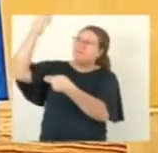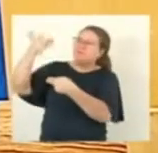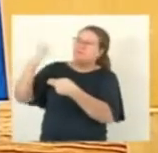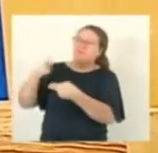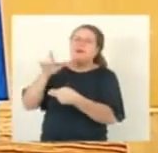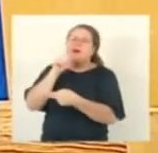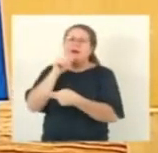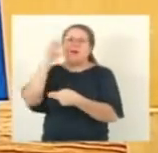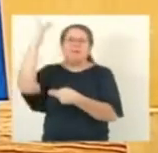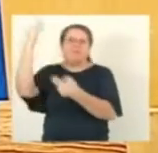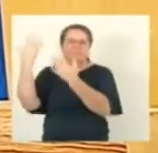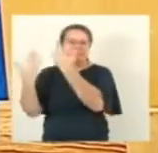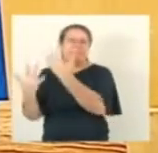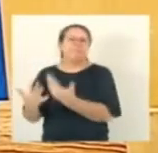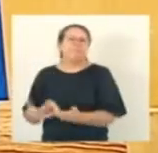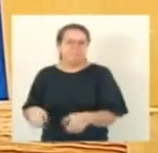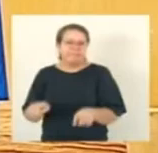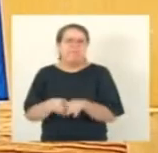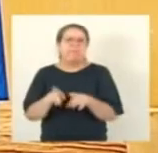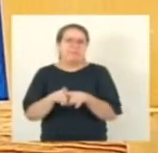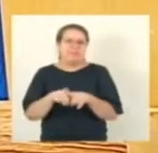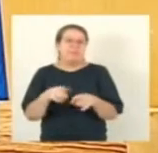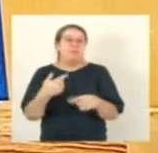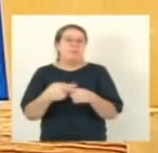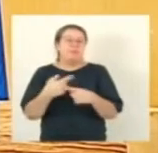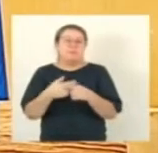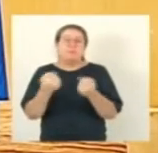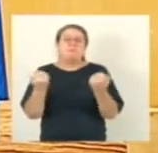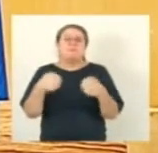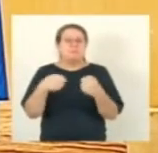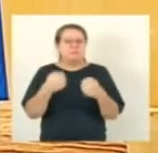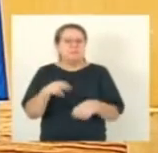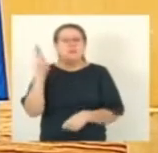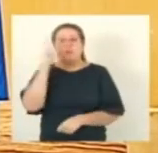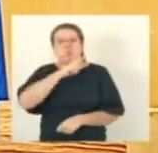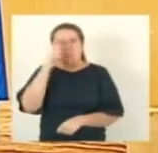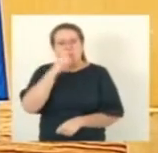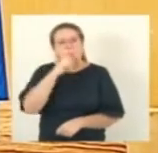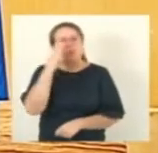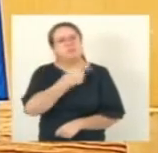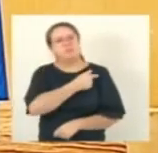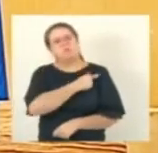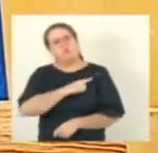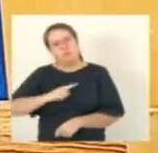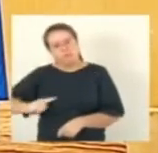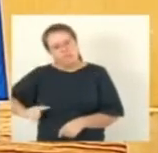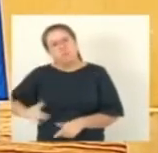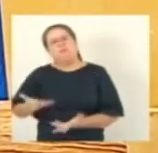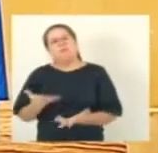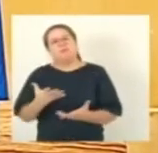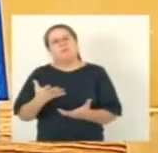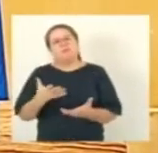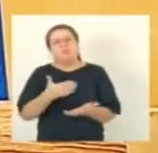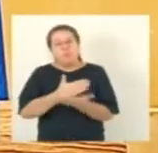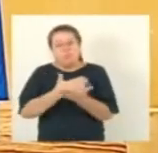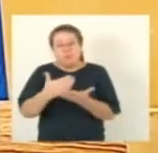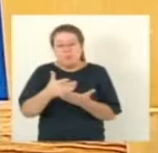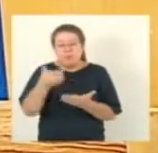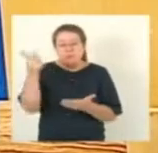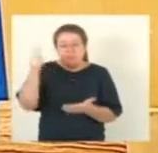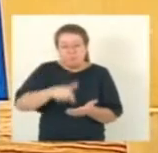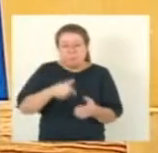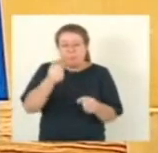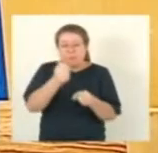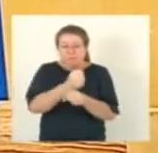uma parte da reforma está pronta. Então, assim, é urgente que o governo do Estado retome as obras